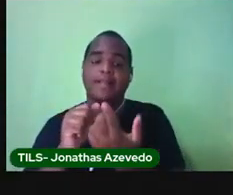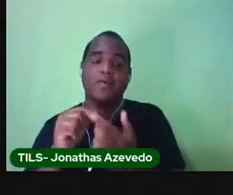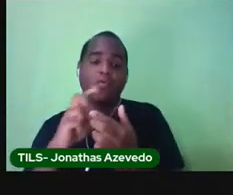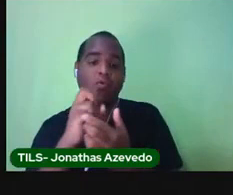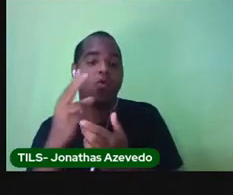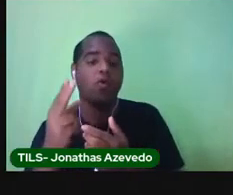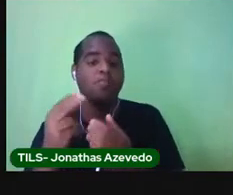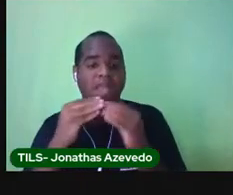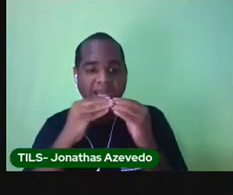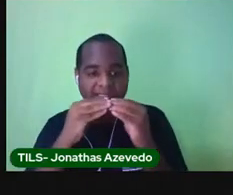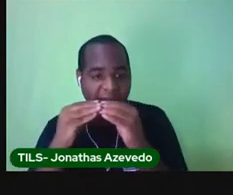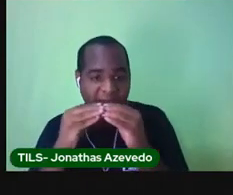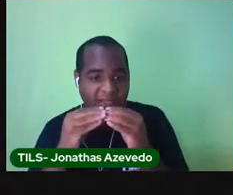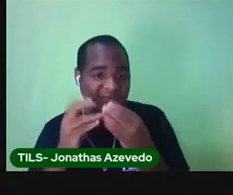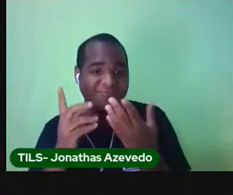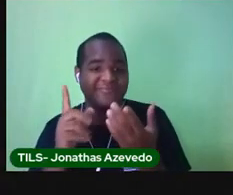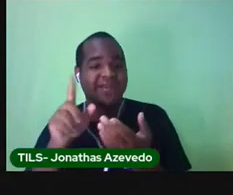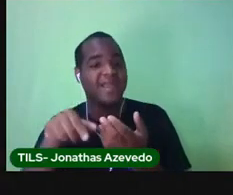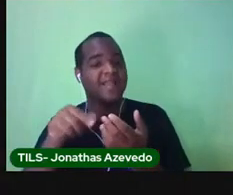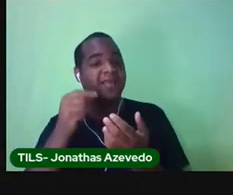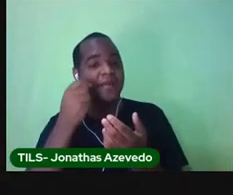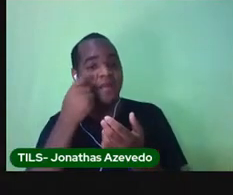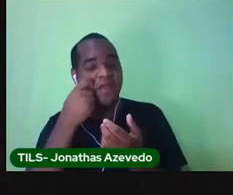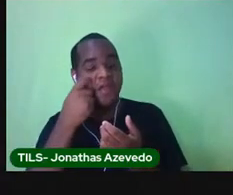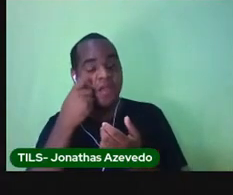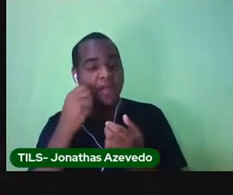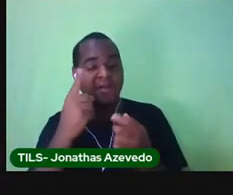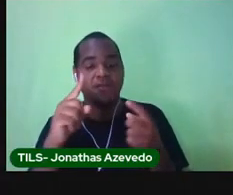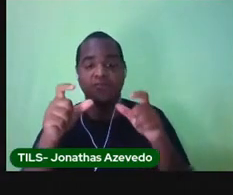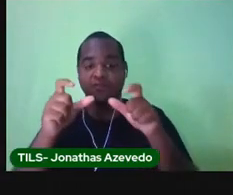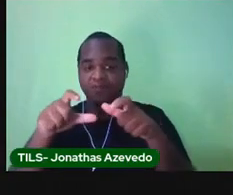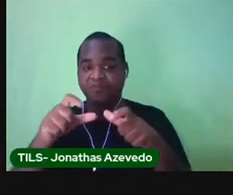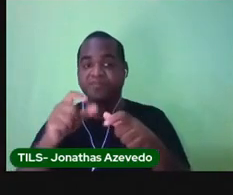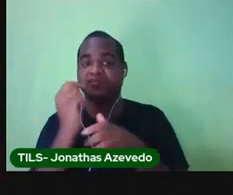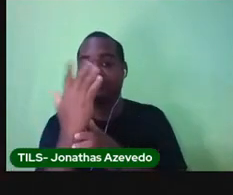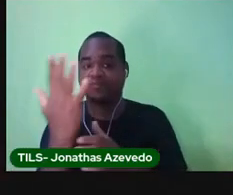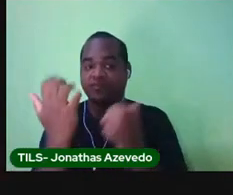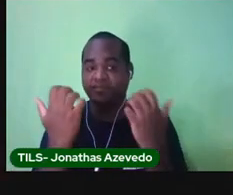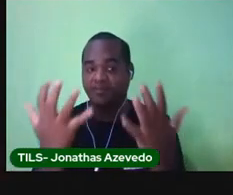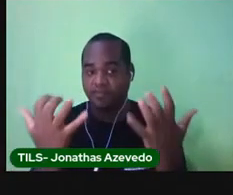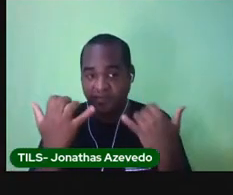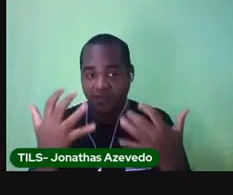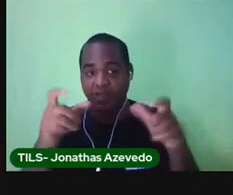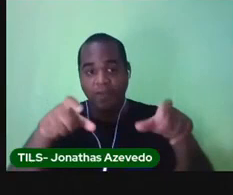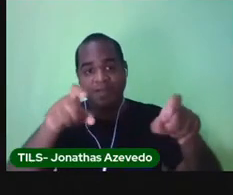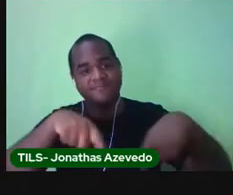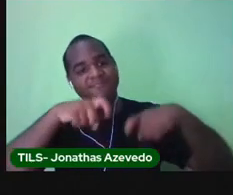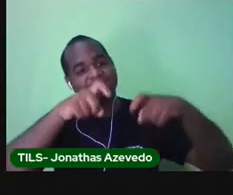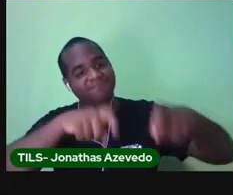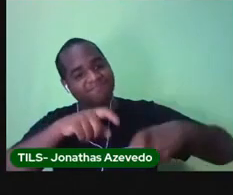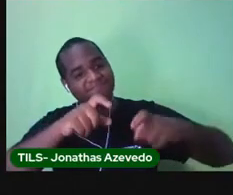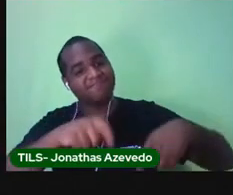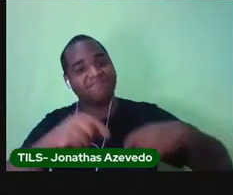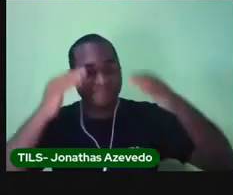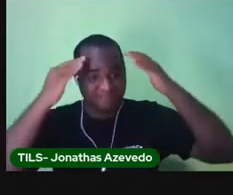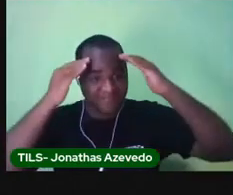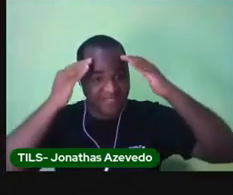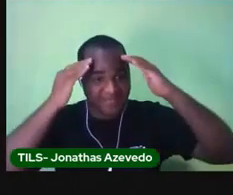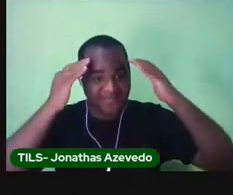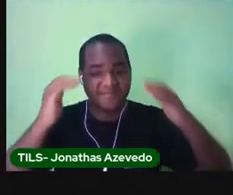milho e eles são cultivados no campo dos bairros rurais. Entendeu?